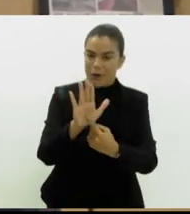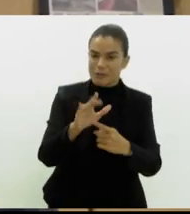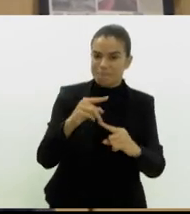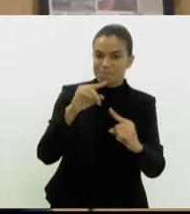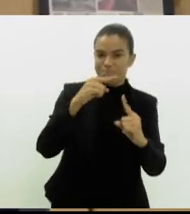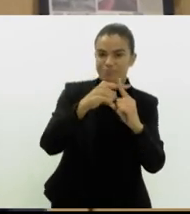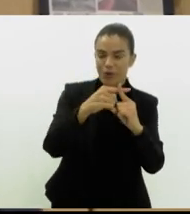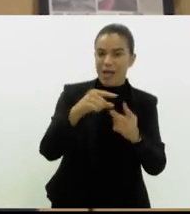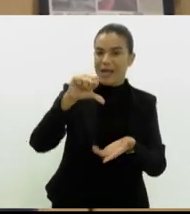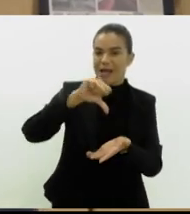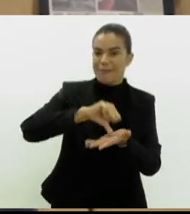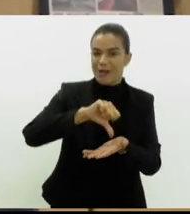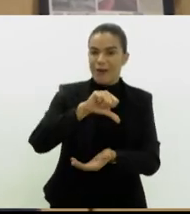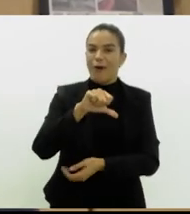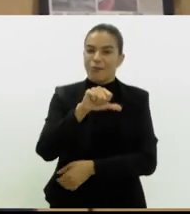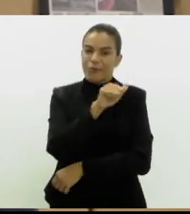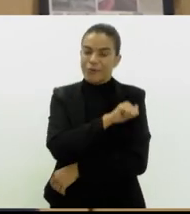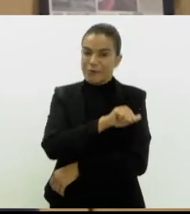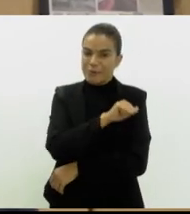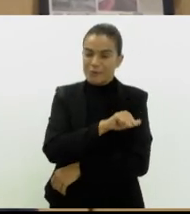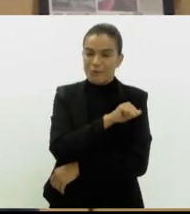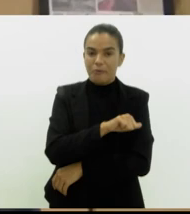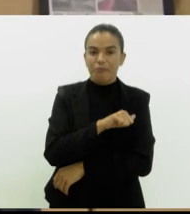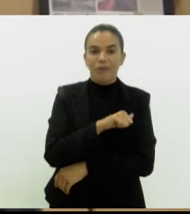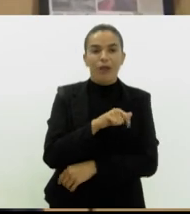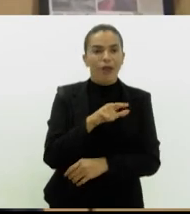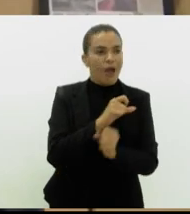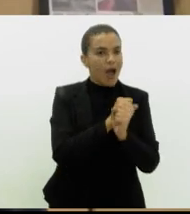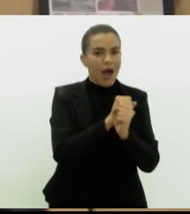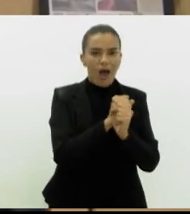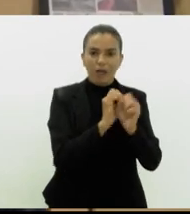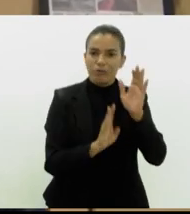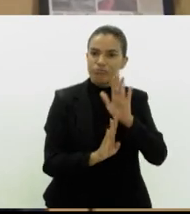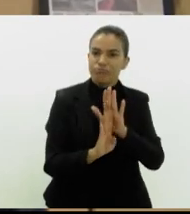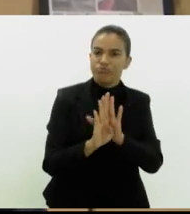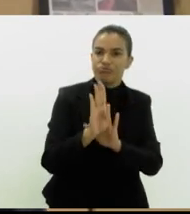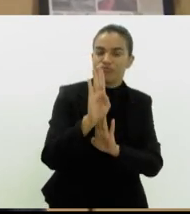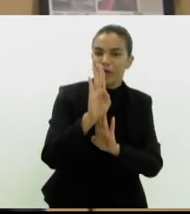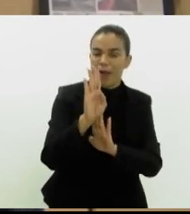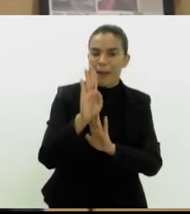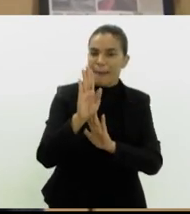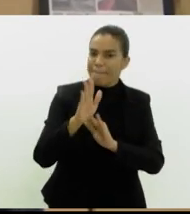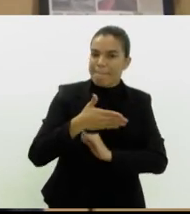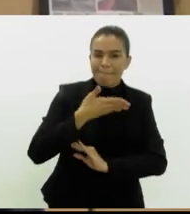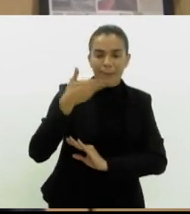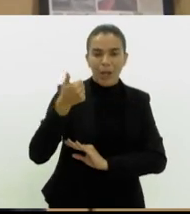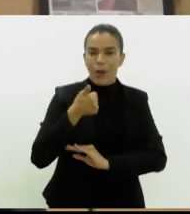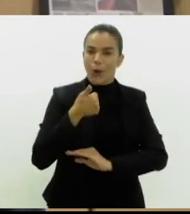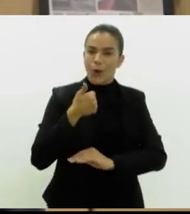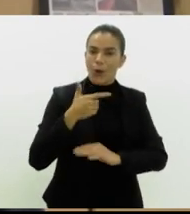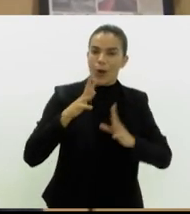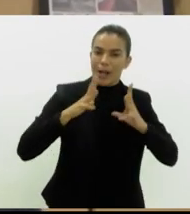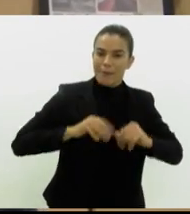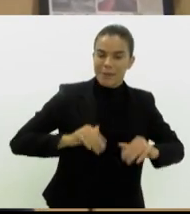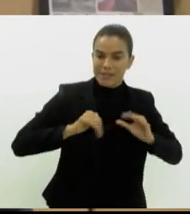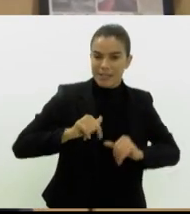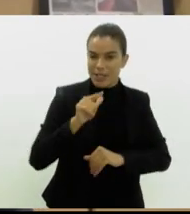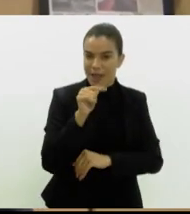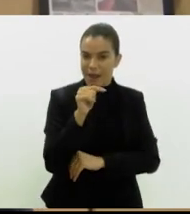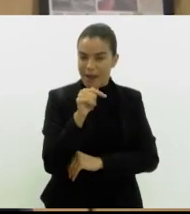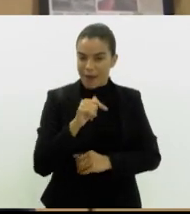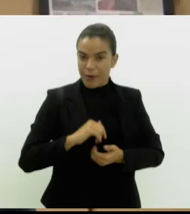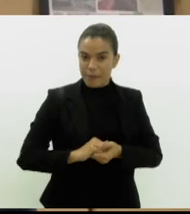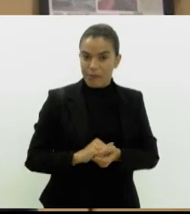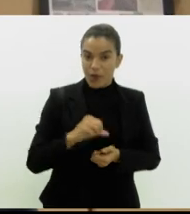capital carioca, o Rio de Janeiro, que de um ano ao outro avançou bastante nos indicadores de esgotamento sanitário. Então, alcançou